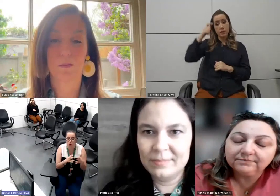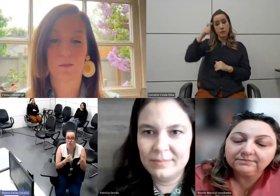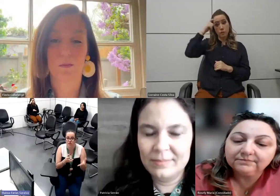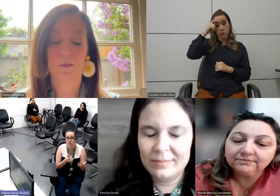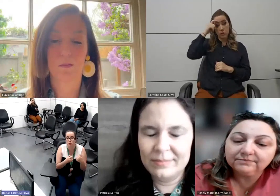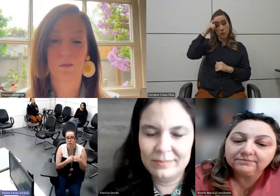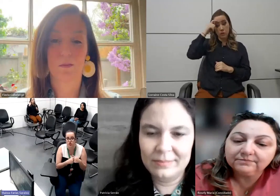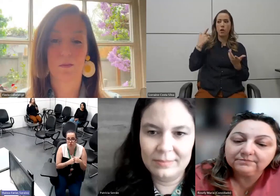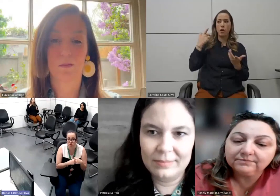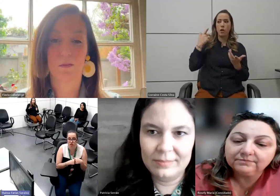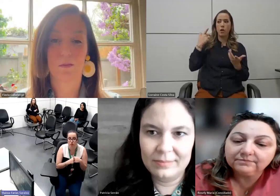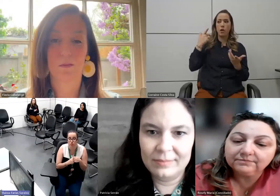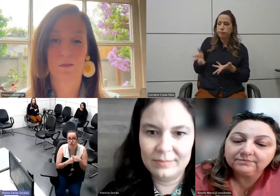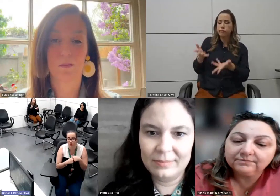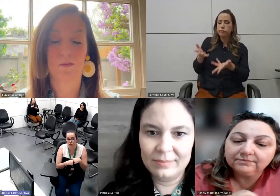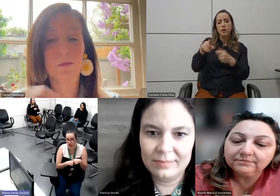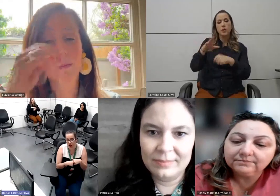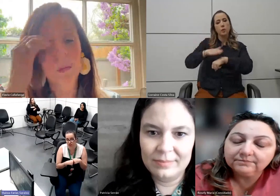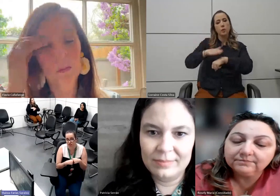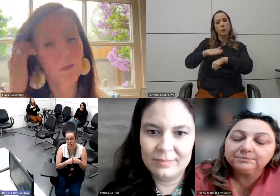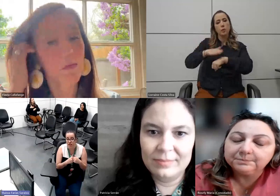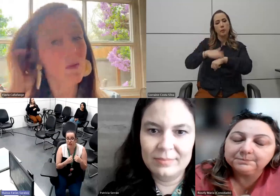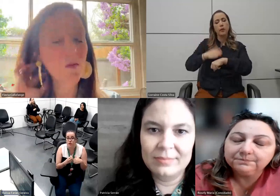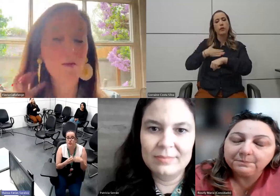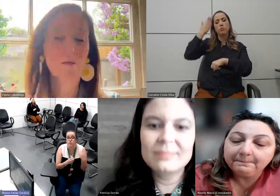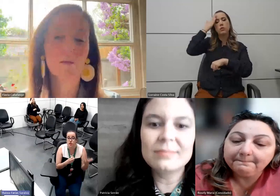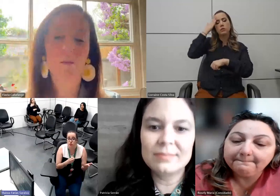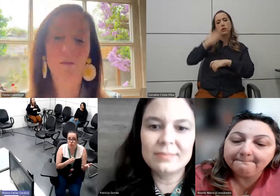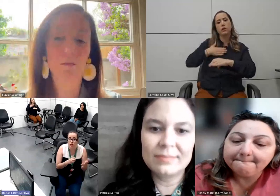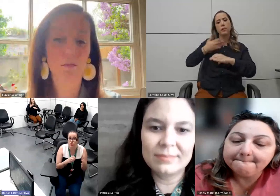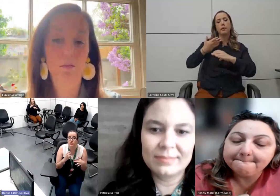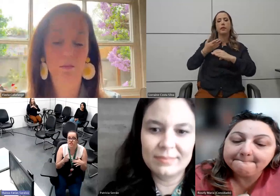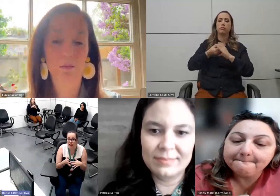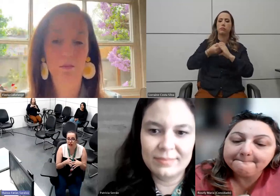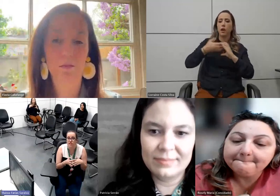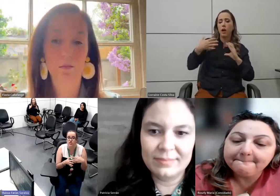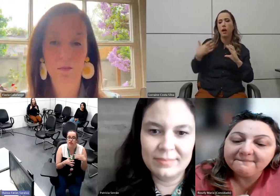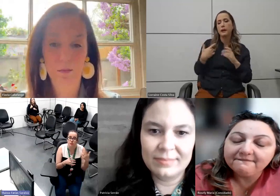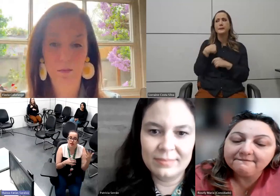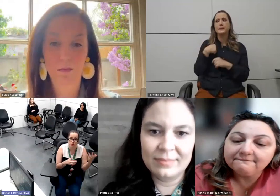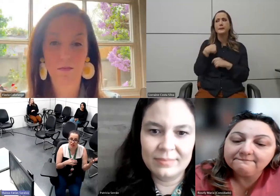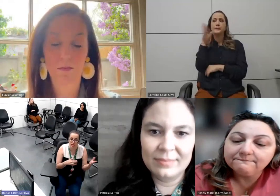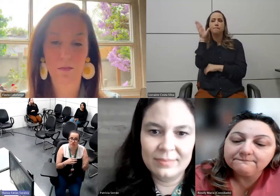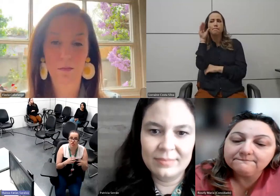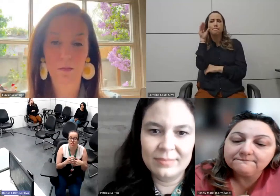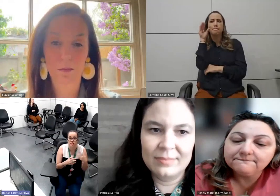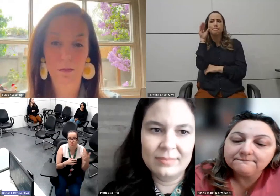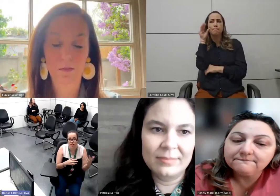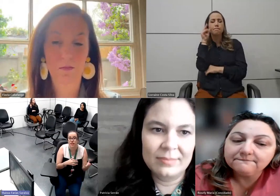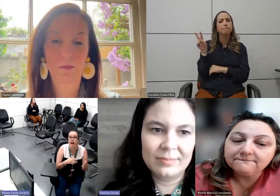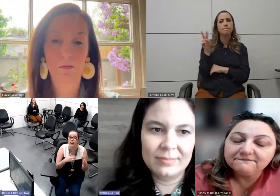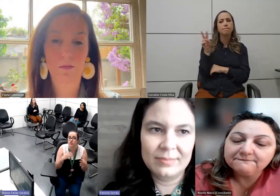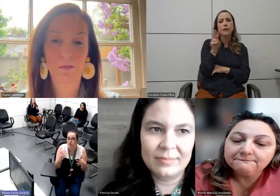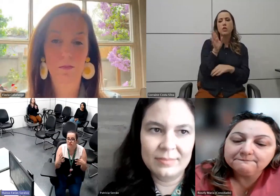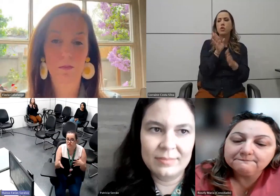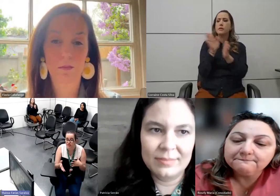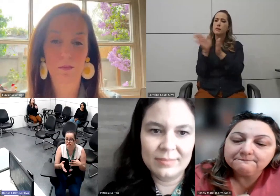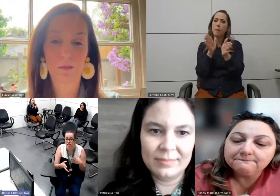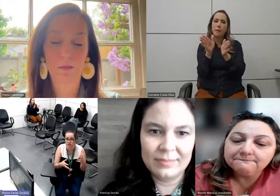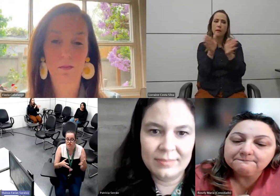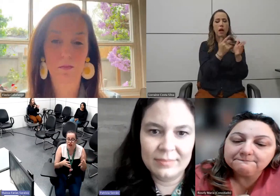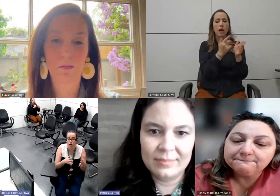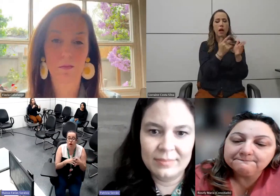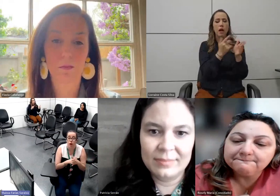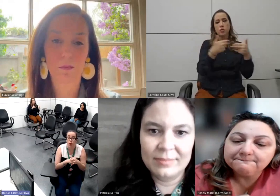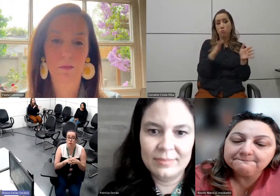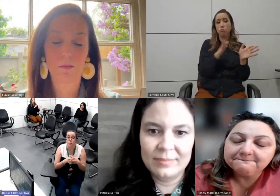essa mobilização começou a partir do momento que eu fui diagnosticada. Eu sempre tive muita curiosidade a respeito, né, de acessibilidade, de coisas